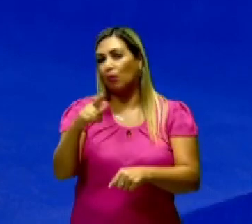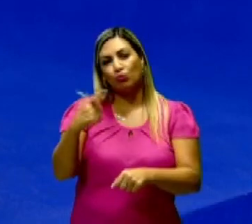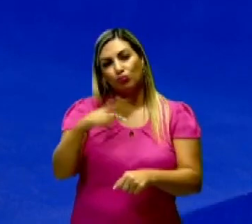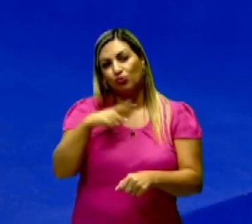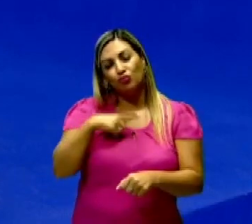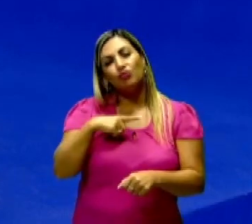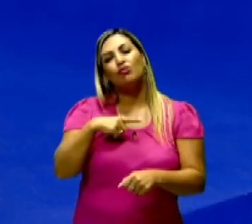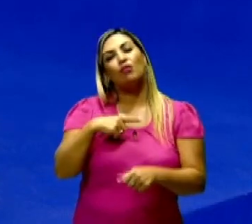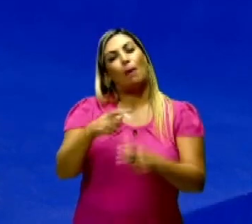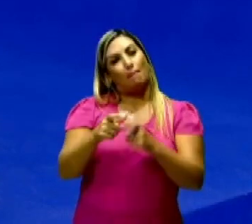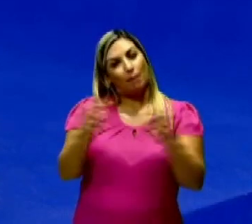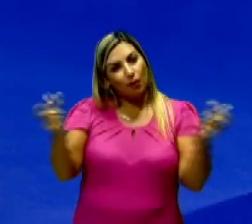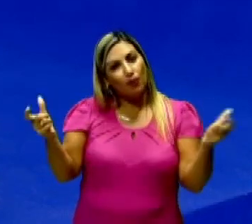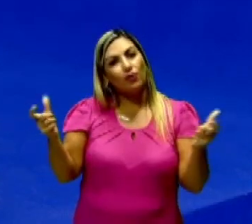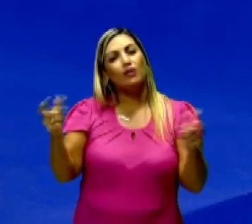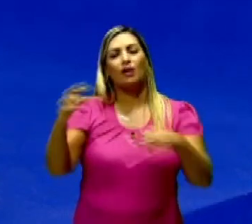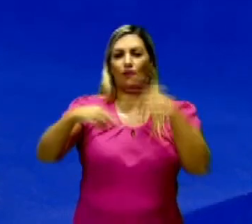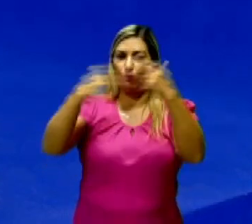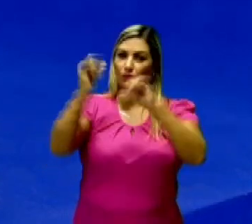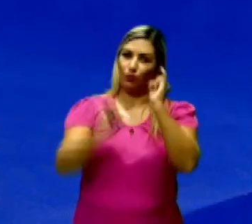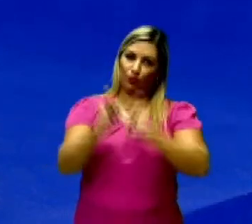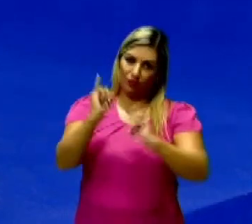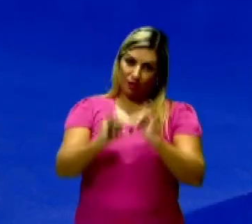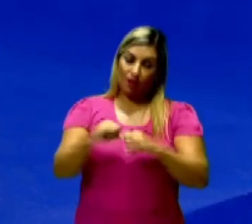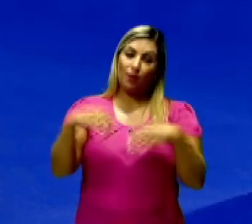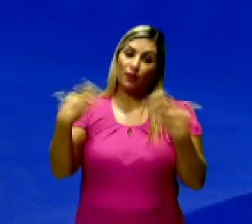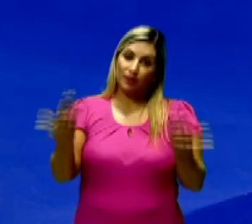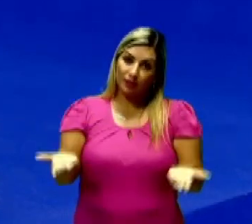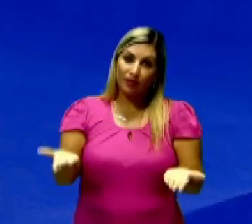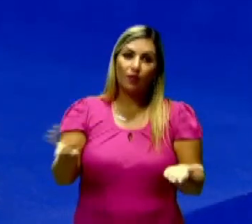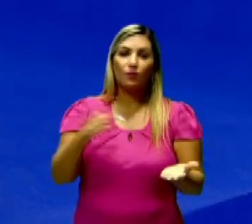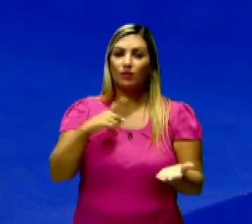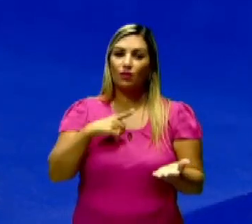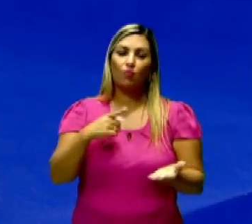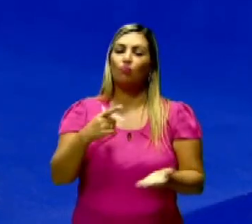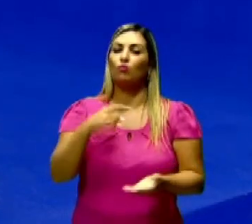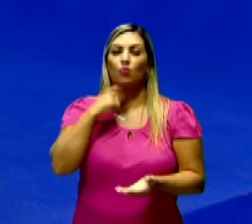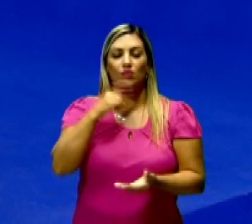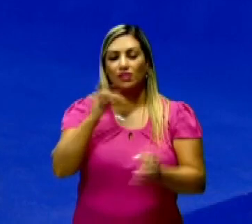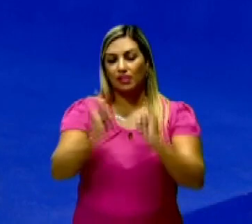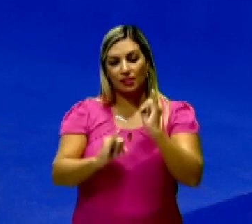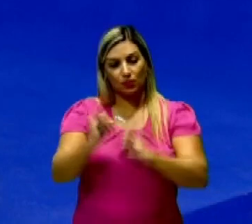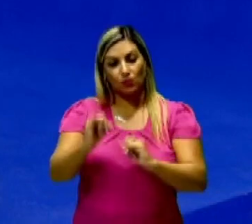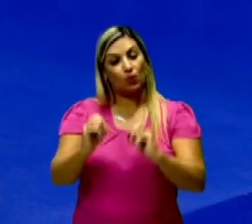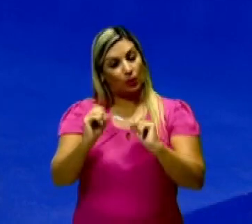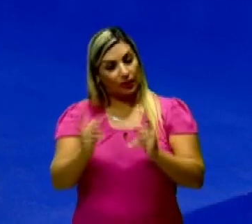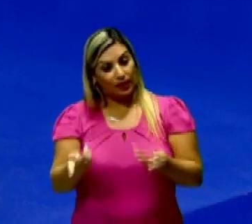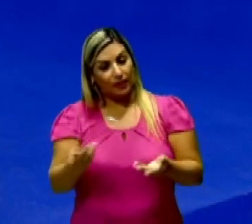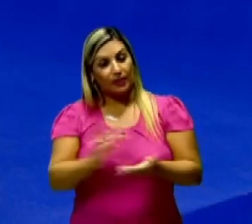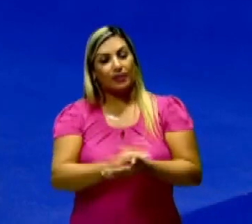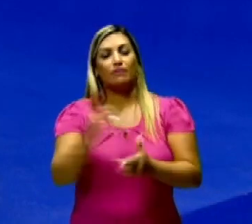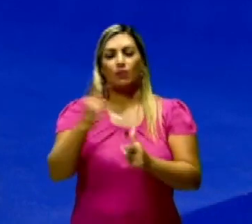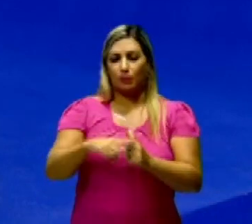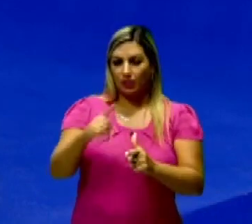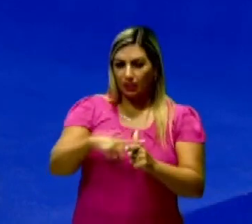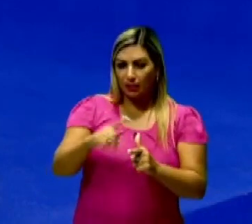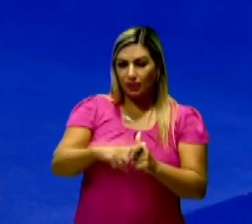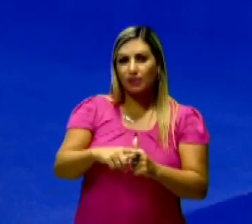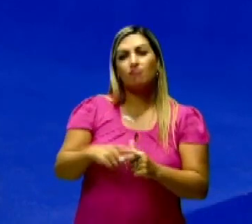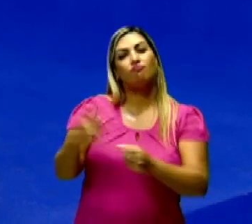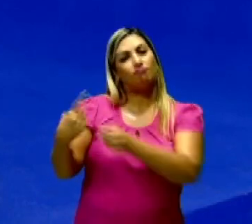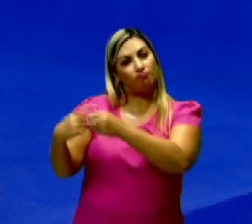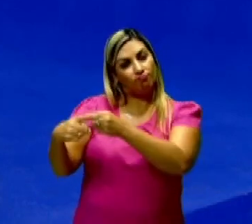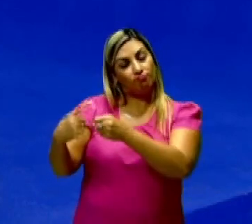ainda passado, a maioria deles, por revolução industrial. Então, não foram absorvidos pela indústria. E a gente vai ter problemas na